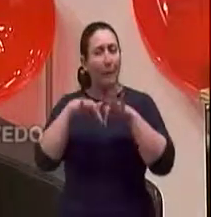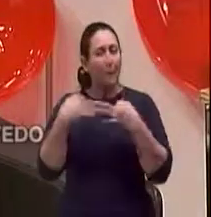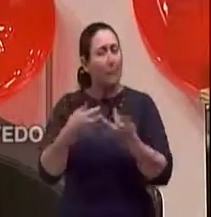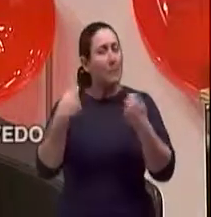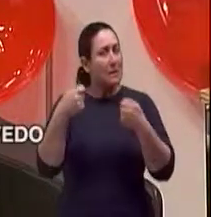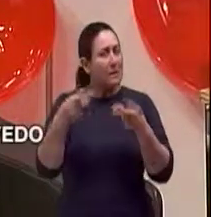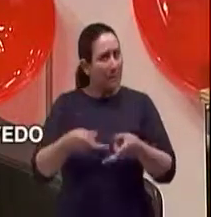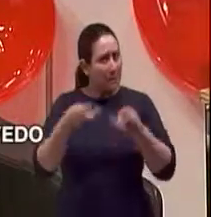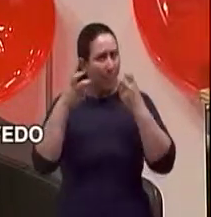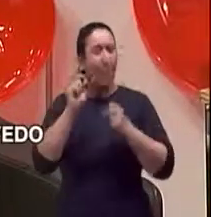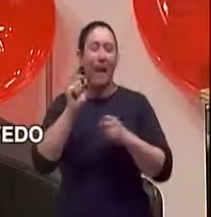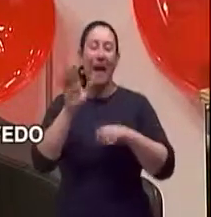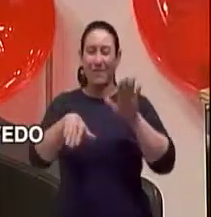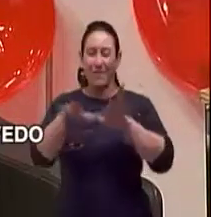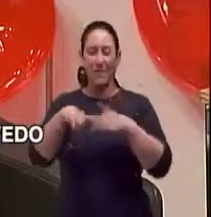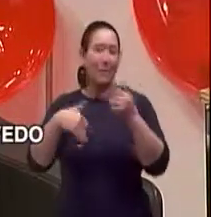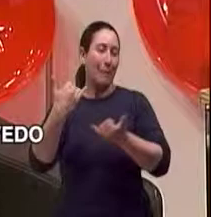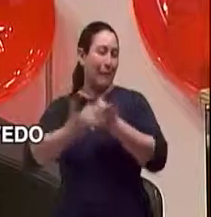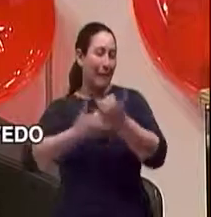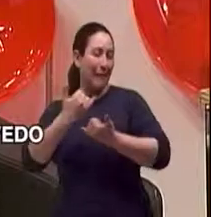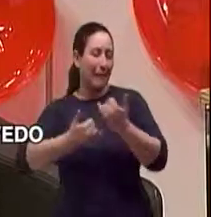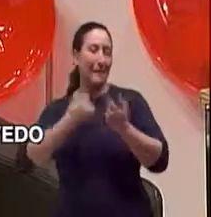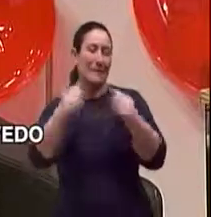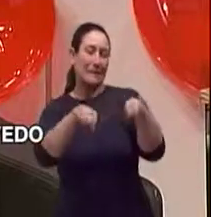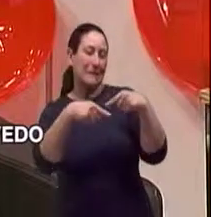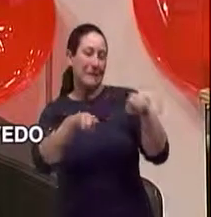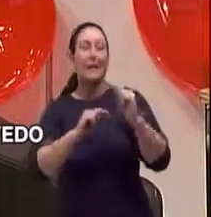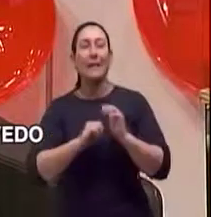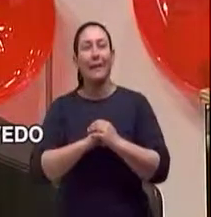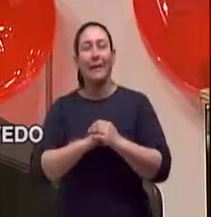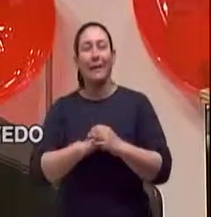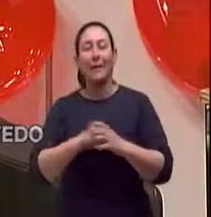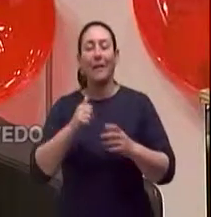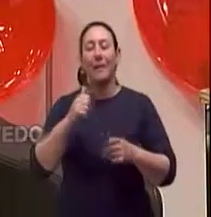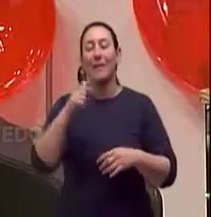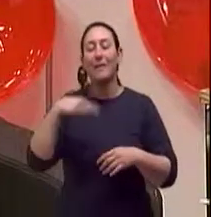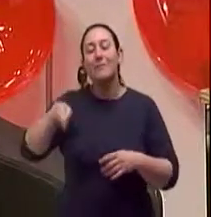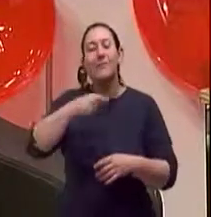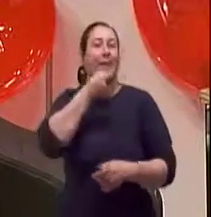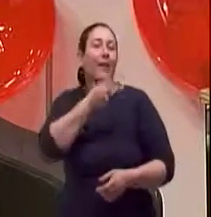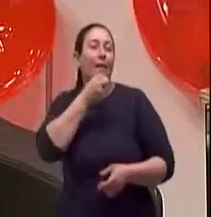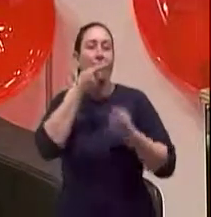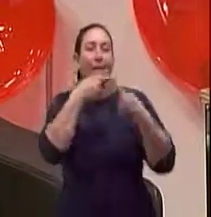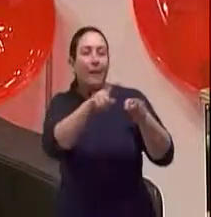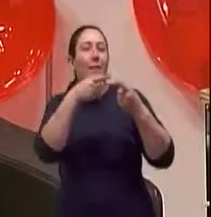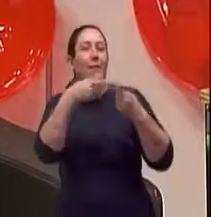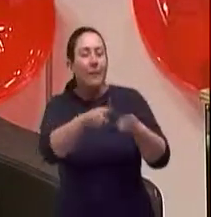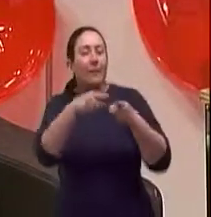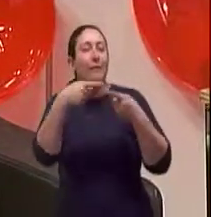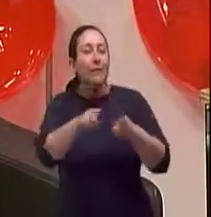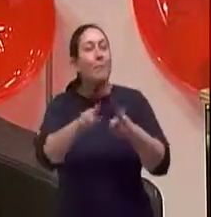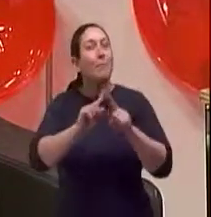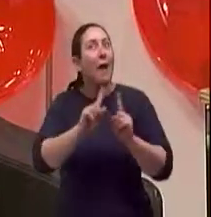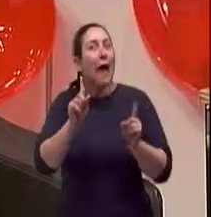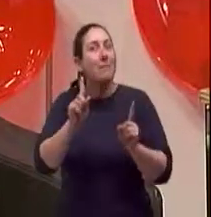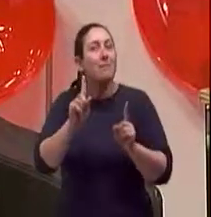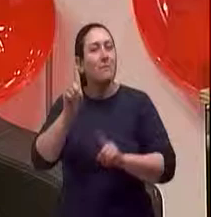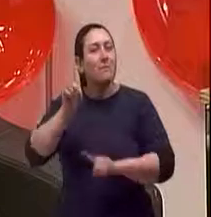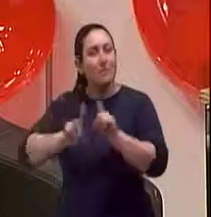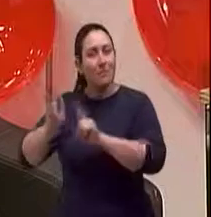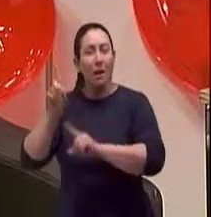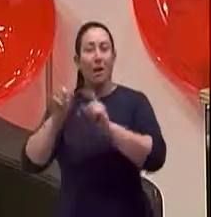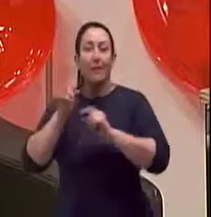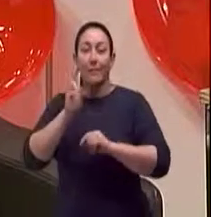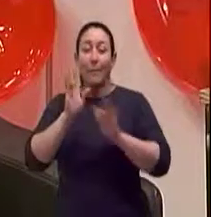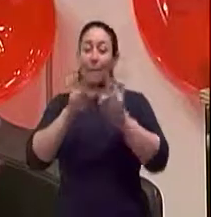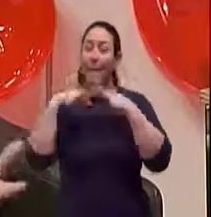Primeiro a gente começa nessas brincadeiras, a questão irônica, né, a gente é irônico, irônico, irônico, alguém tem que se dar conta. Um membro saudável